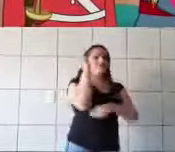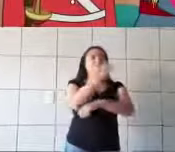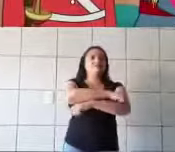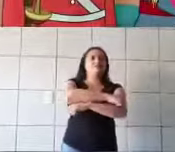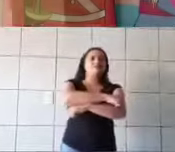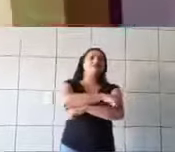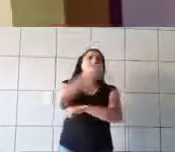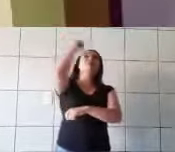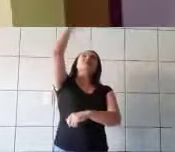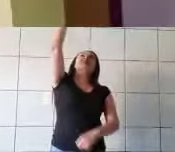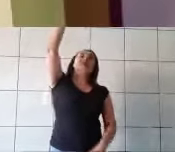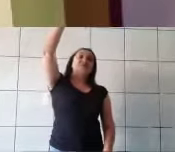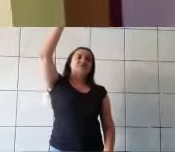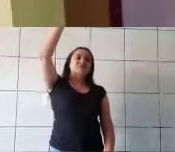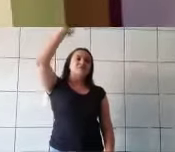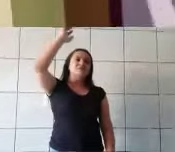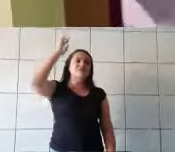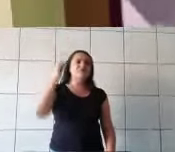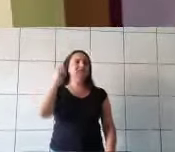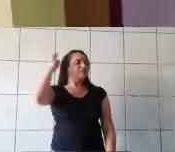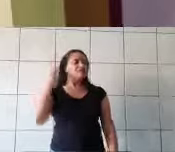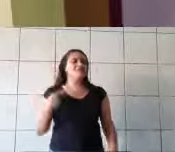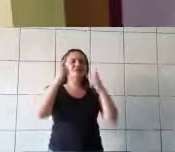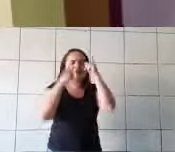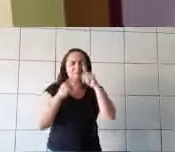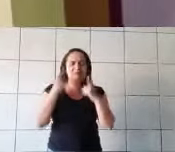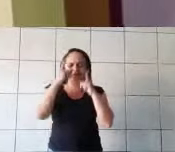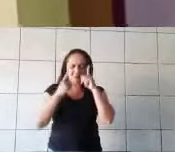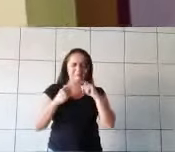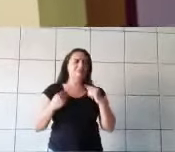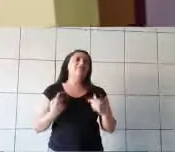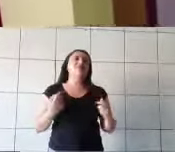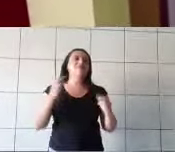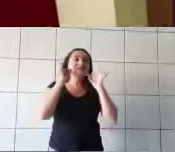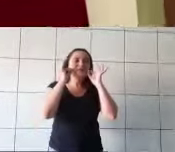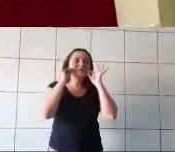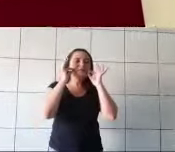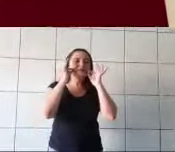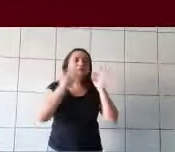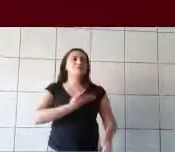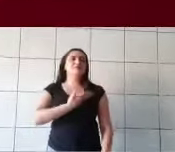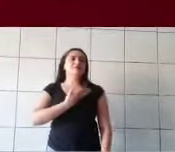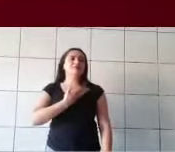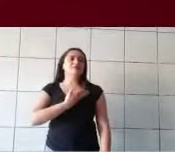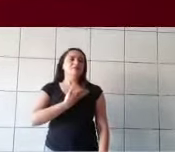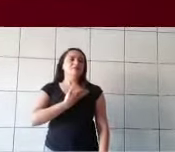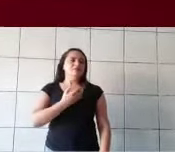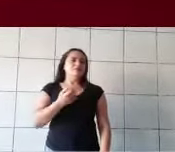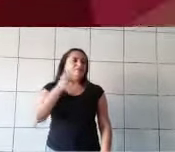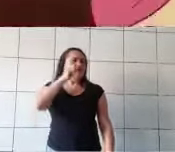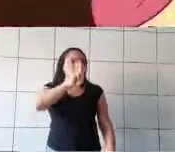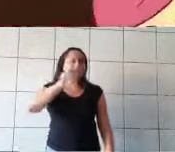funcionava. E finalmente, a última tentativa da Cinderela foi correr até a janela, mas era muito alta.